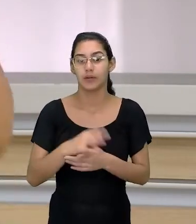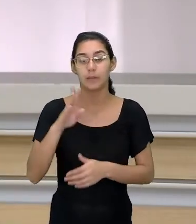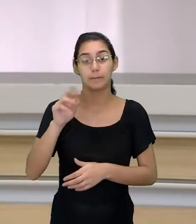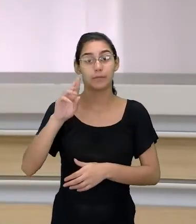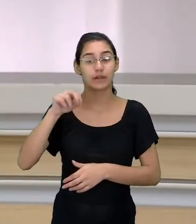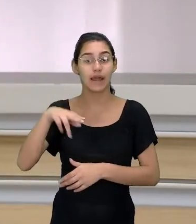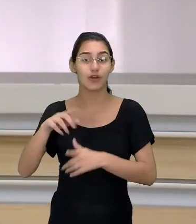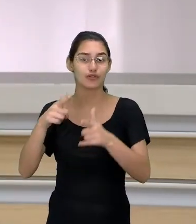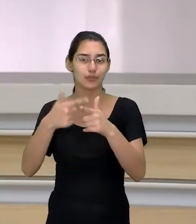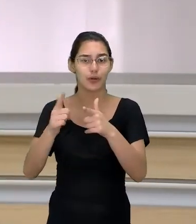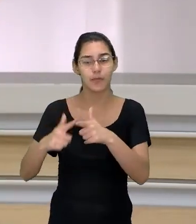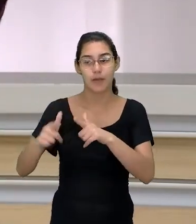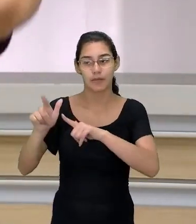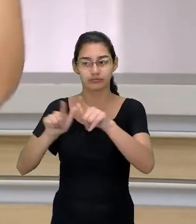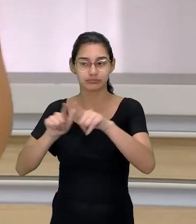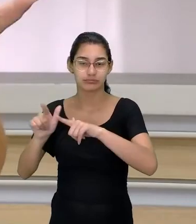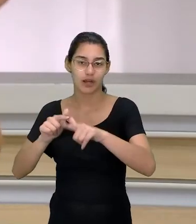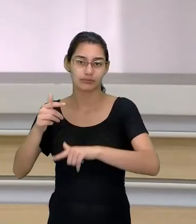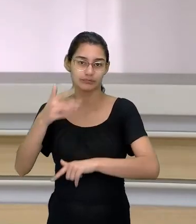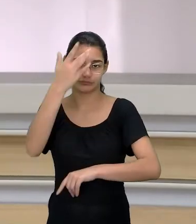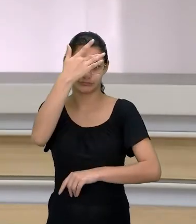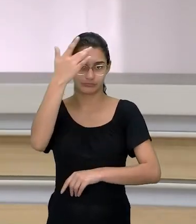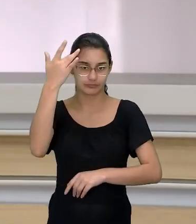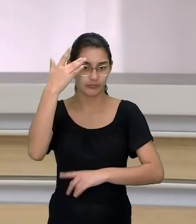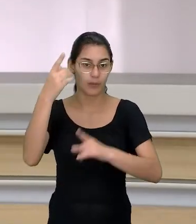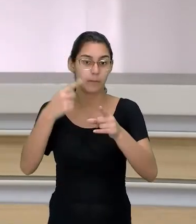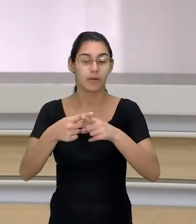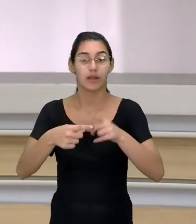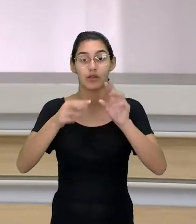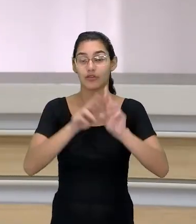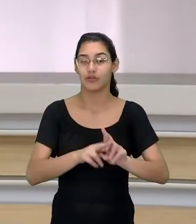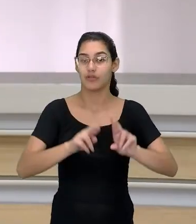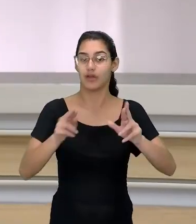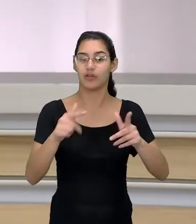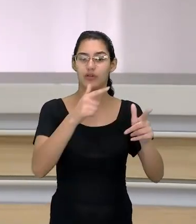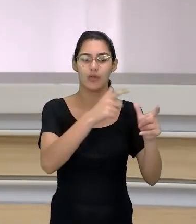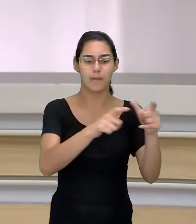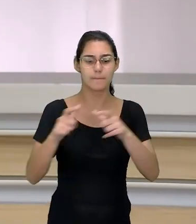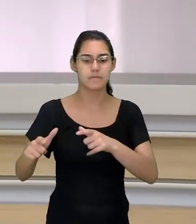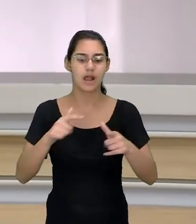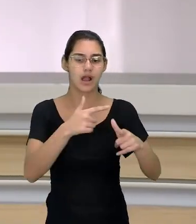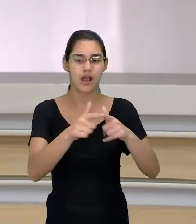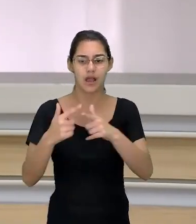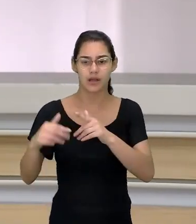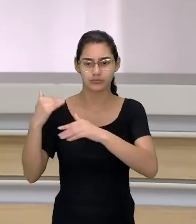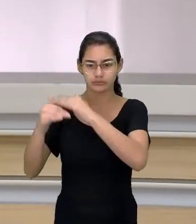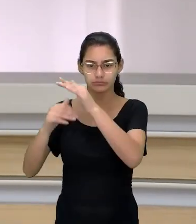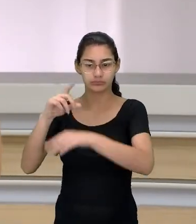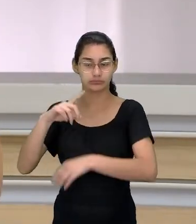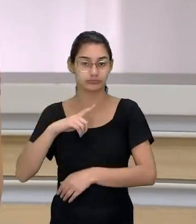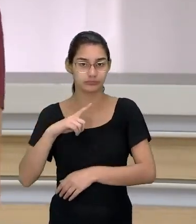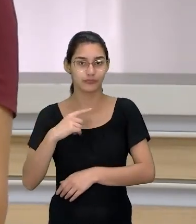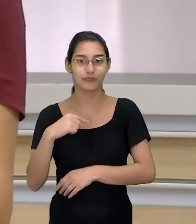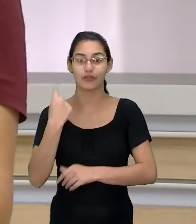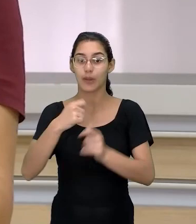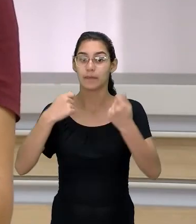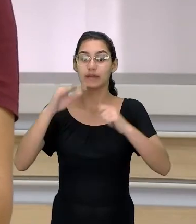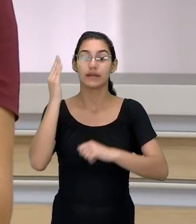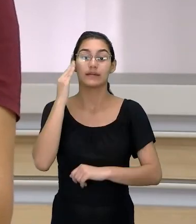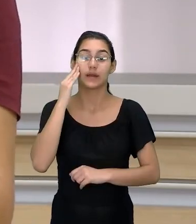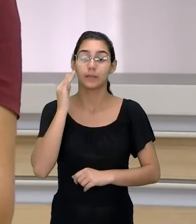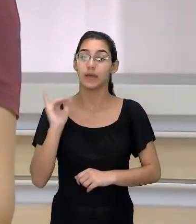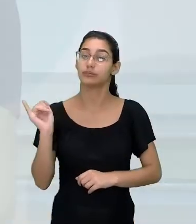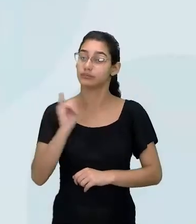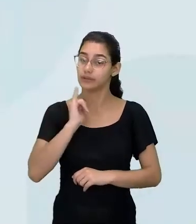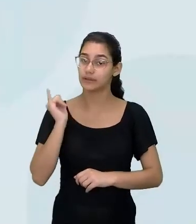burnout qualquer outra coisa por quê? Porque indiferente de qualquer processo a gente precisa saber a